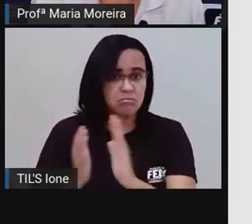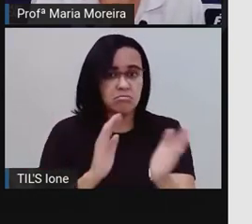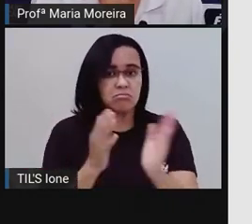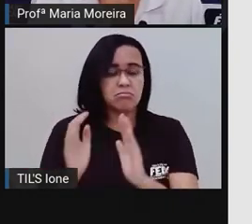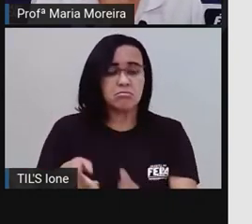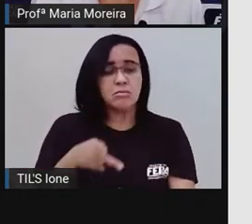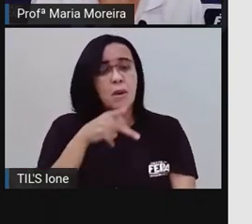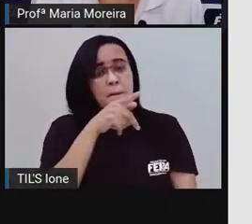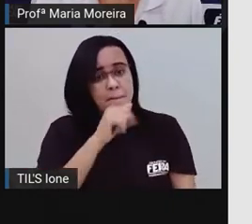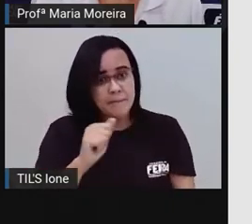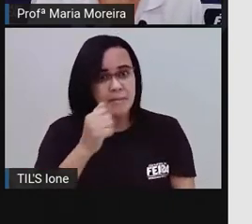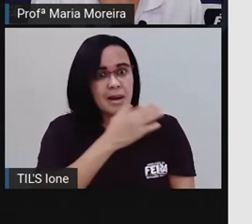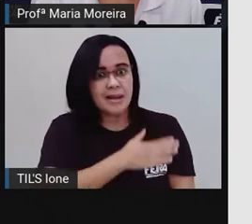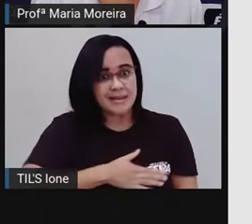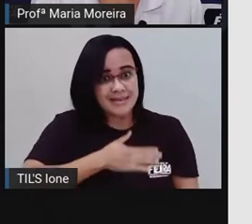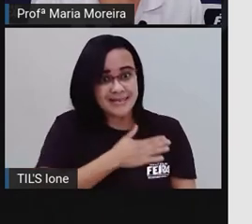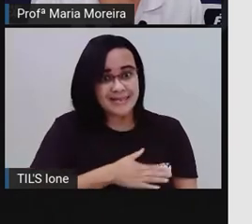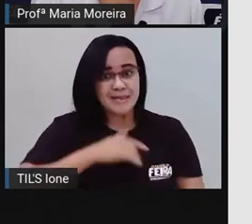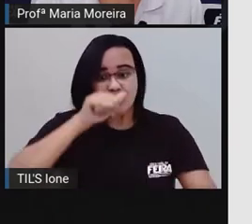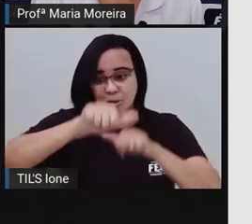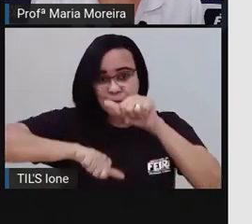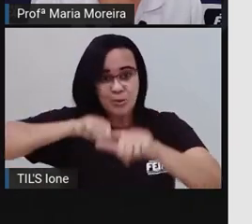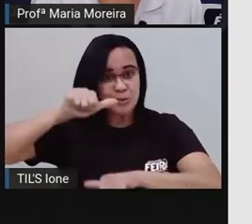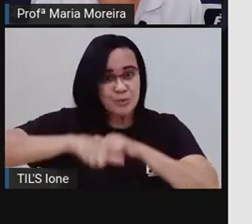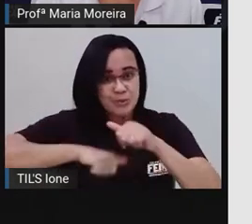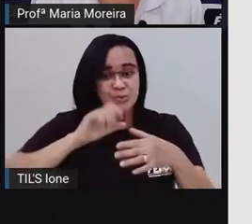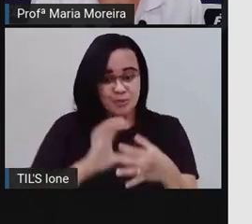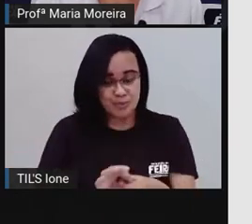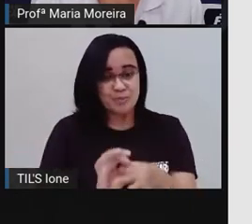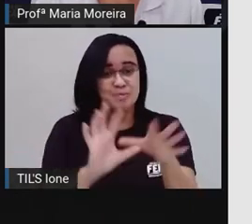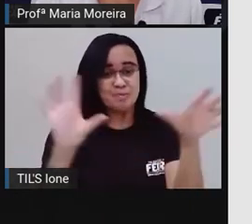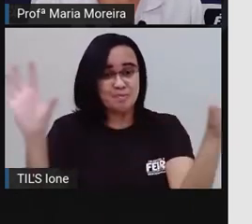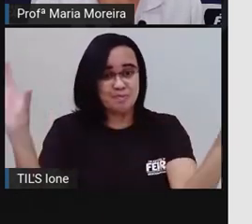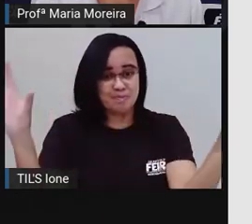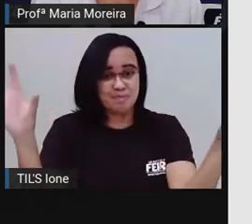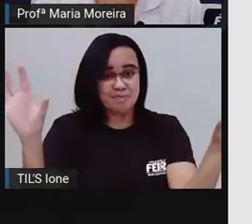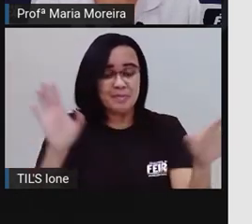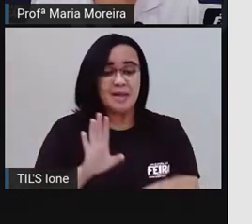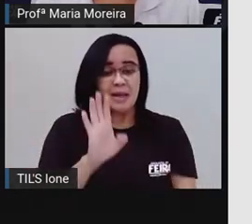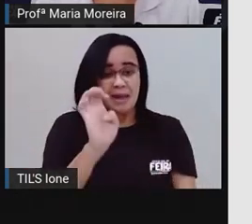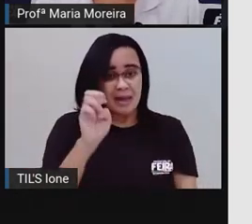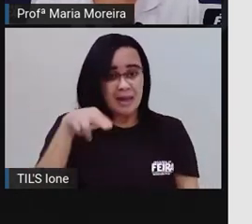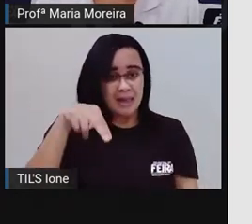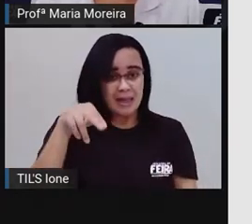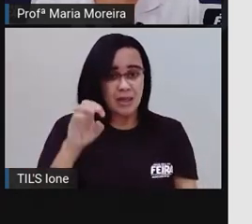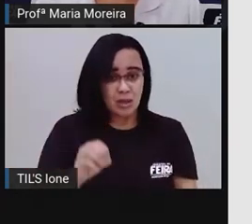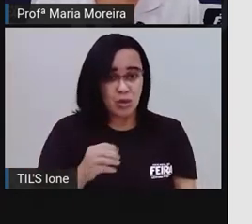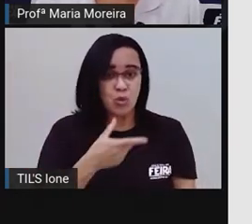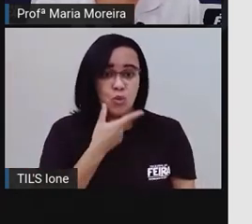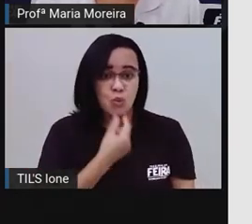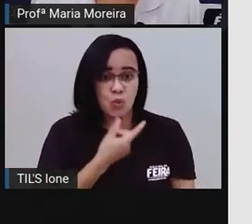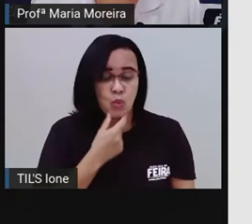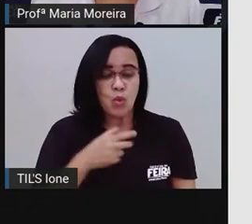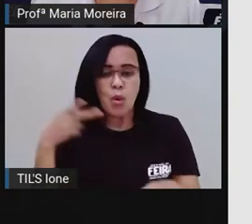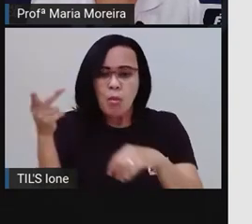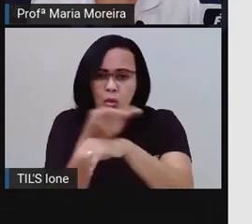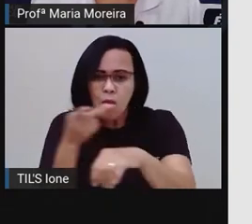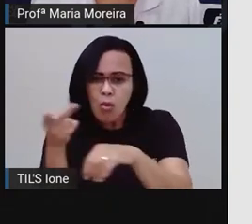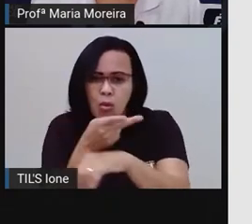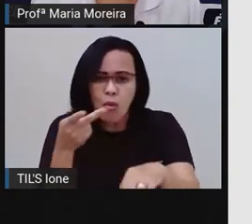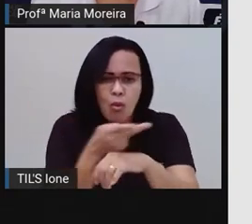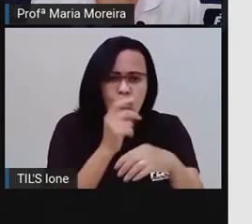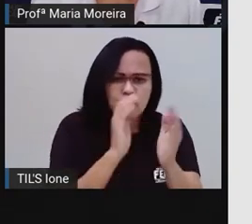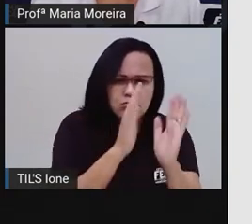satisfeito pela pequenina mudança, deixou. Eno foi direto procurar no dicionário